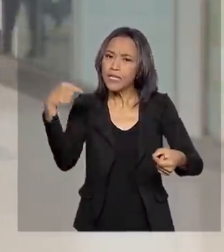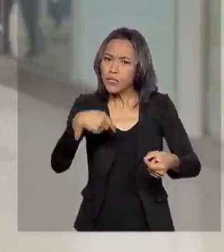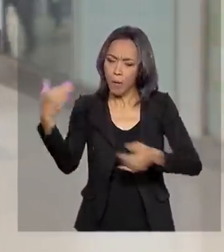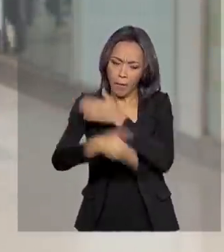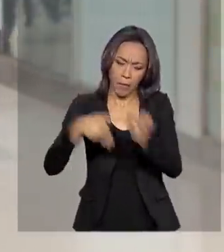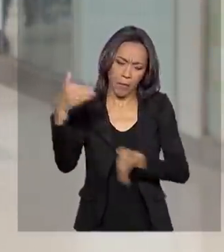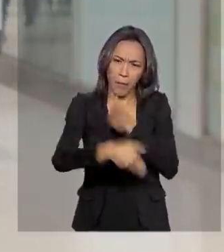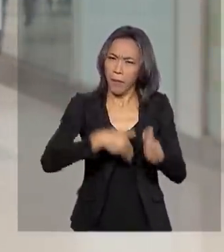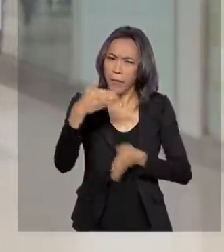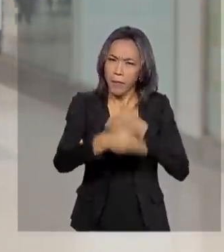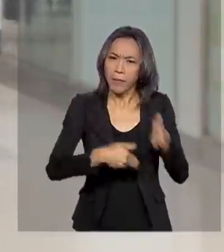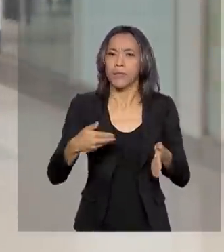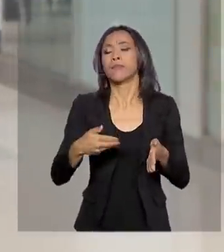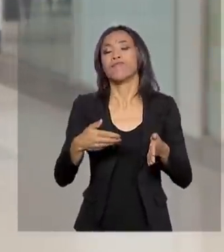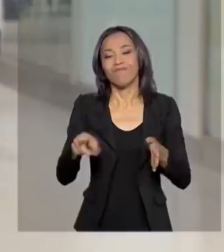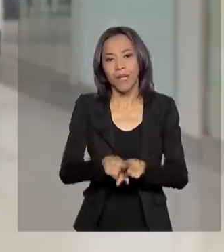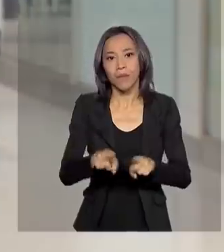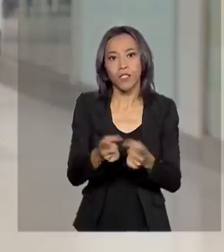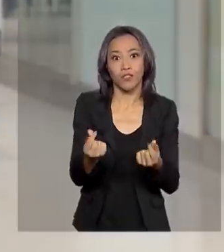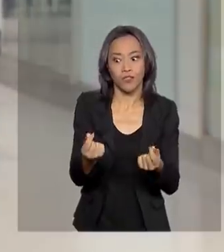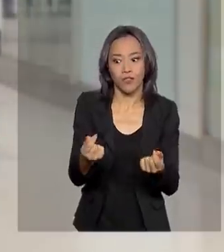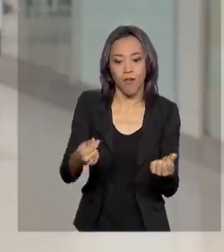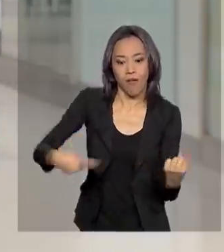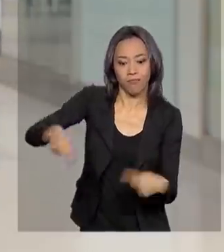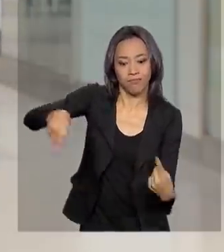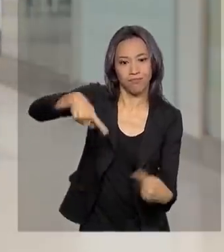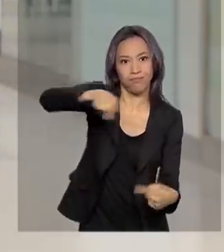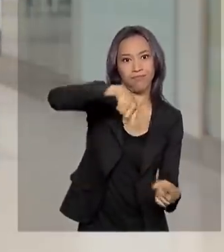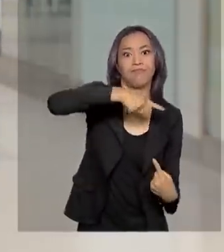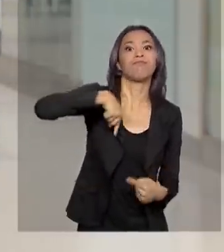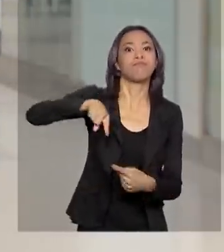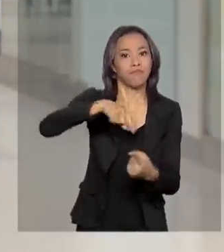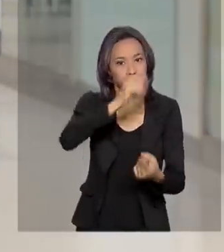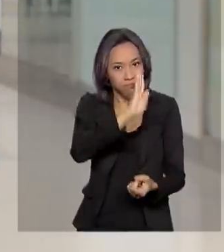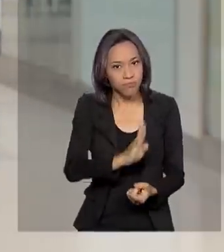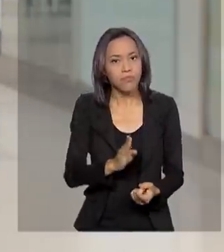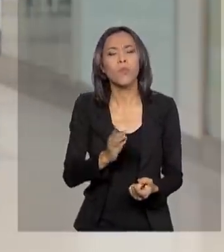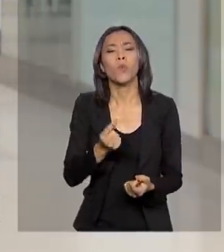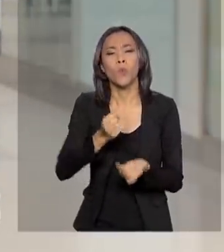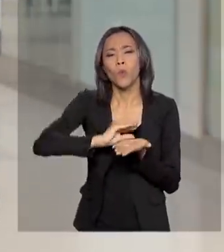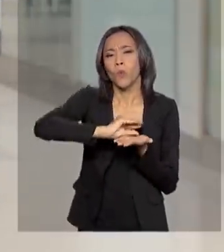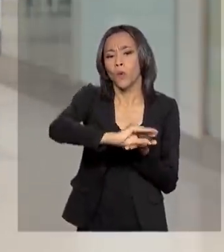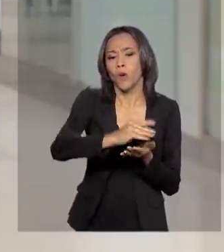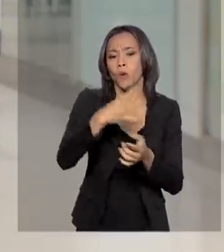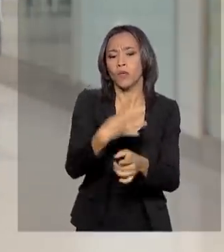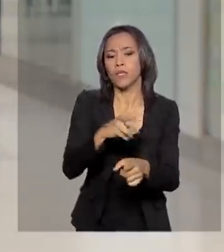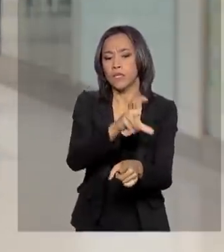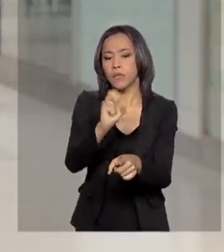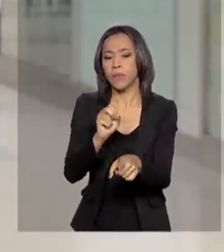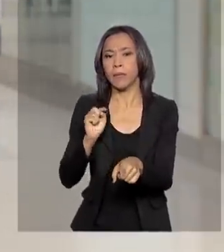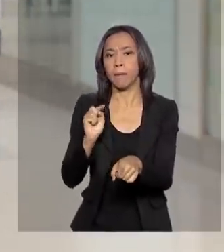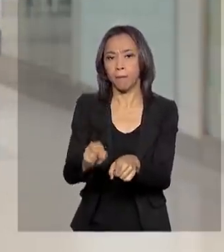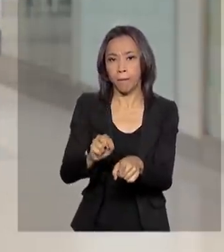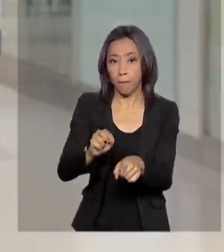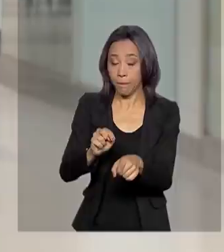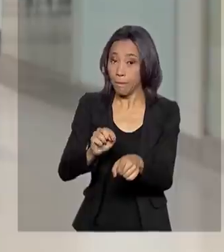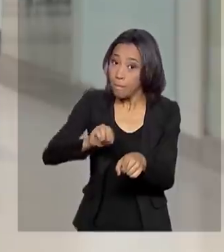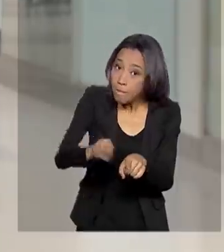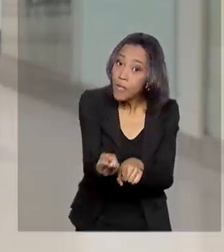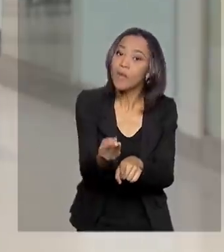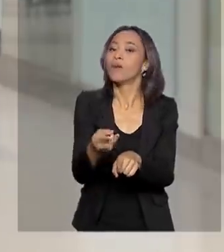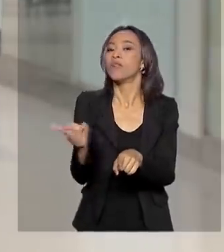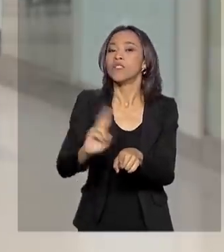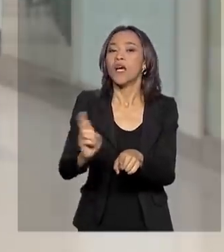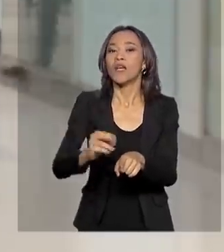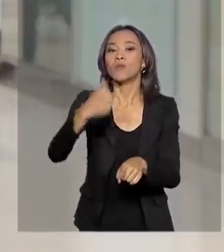estrangeiros no Brasil, também movimentou a economia, com a injeção de 450 milhões de reais só no segundo